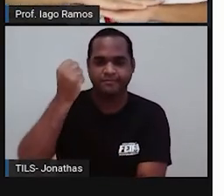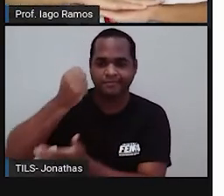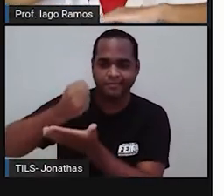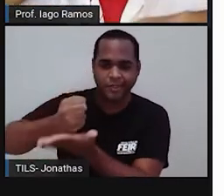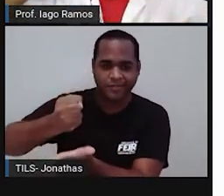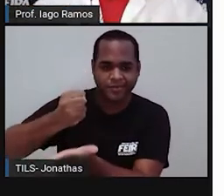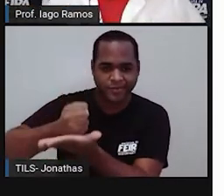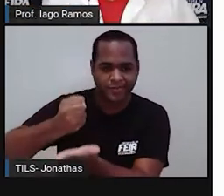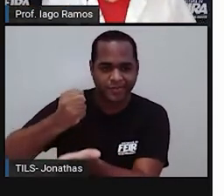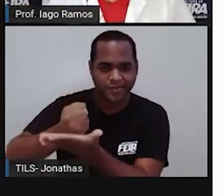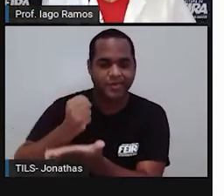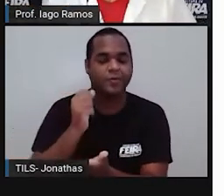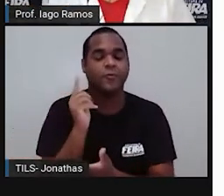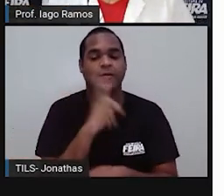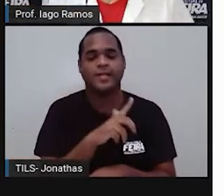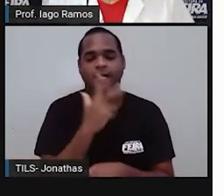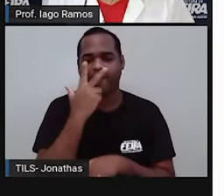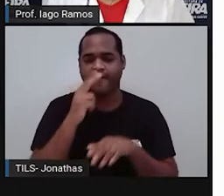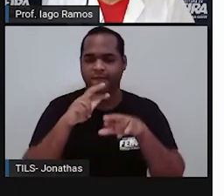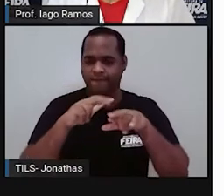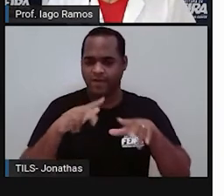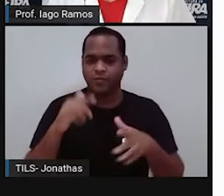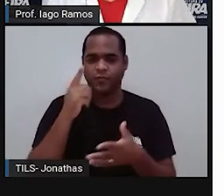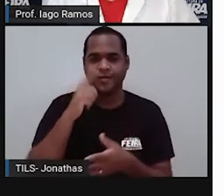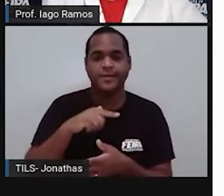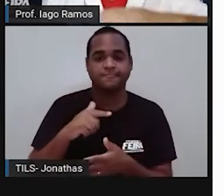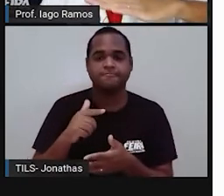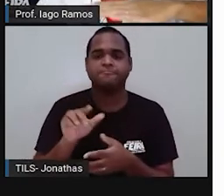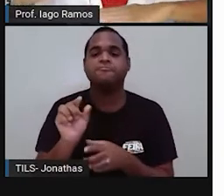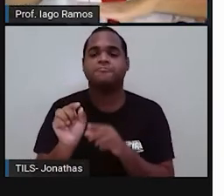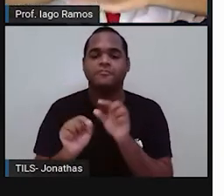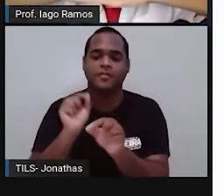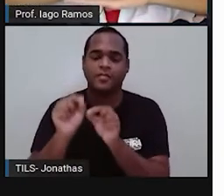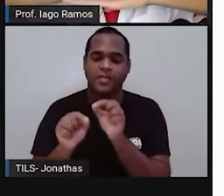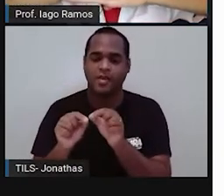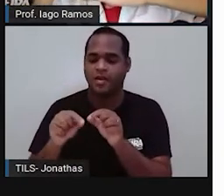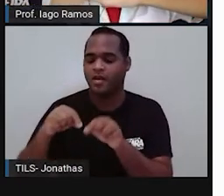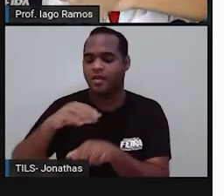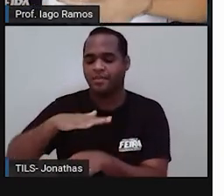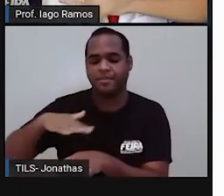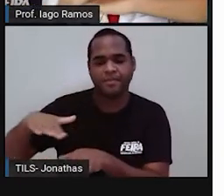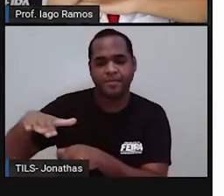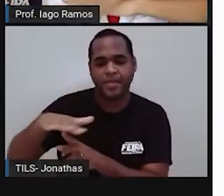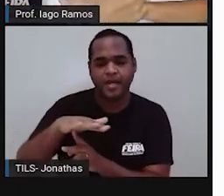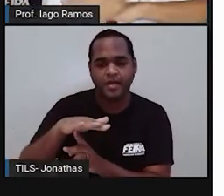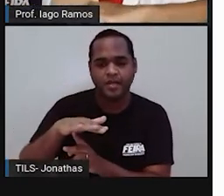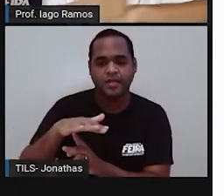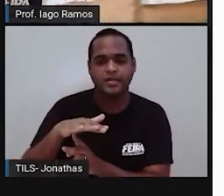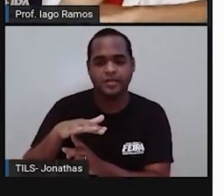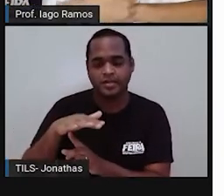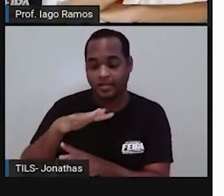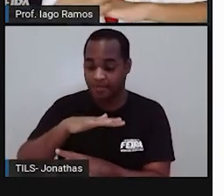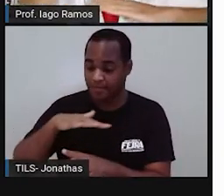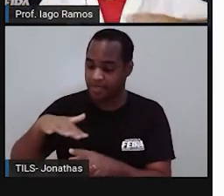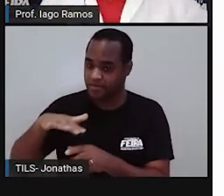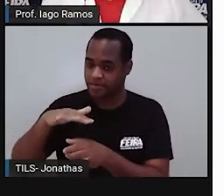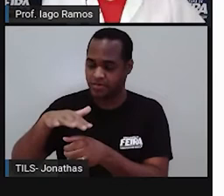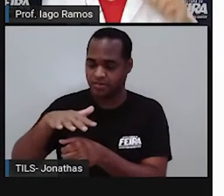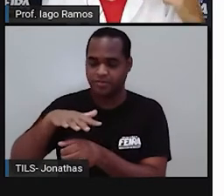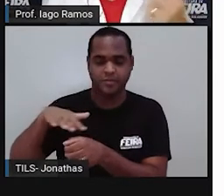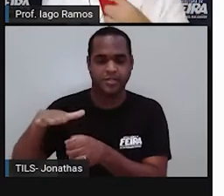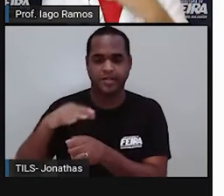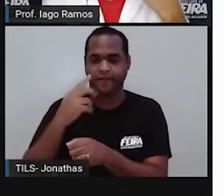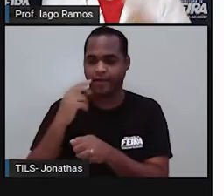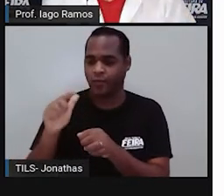consegue colocar ali o sólido geométrico em pé, as suas bases e as suas faces, né, que o que fica em volta,